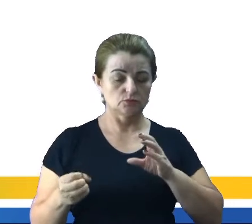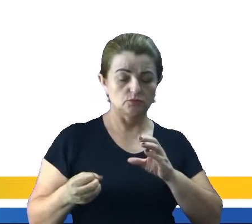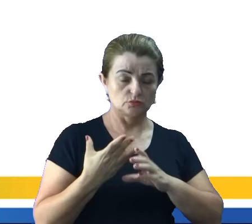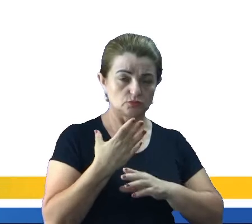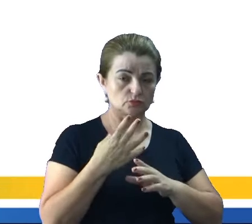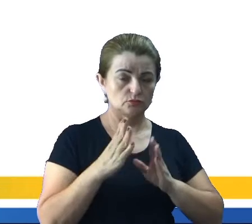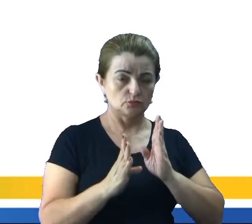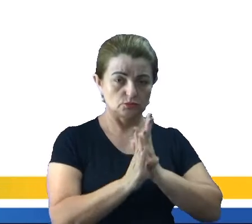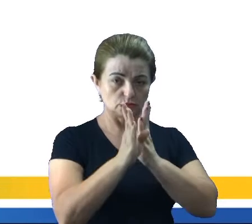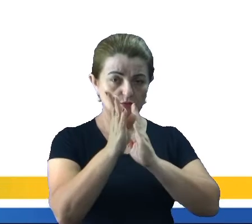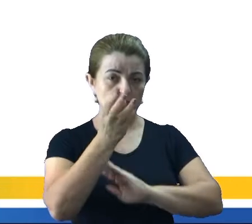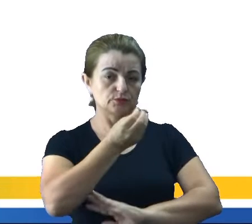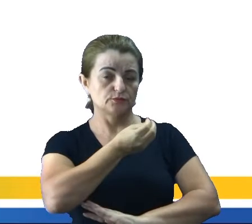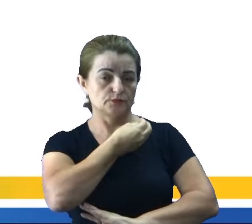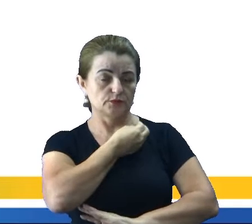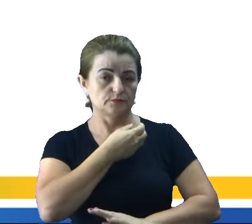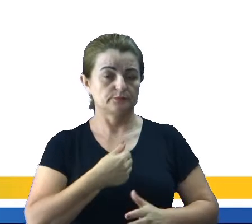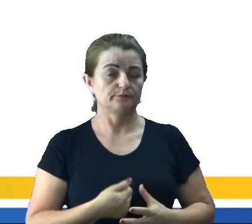descobertas de vida